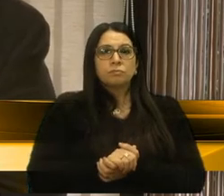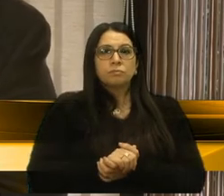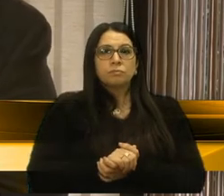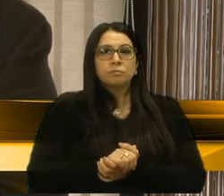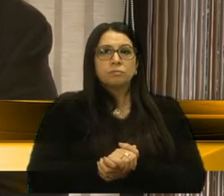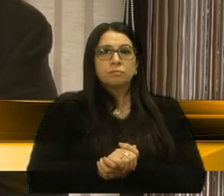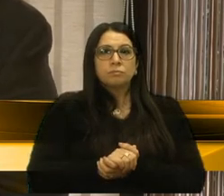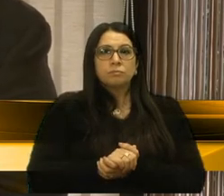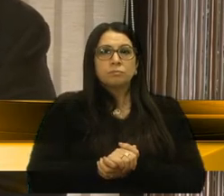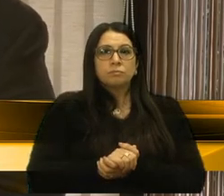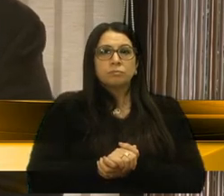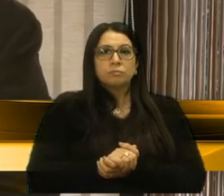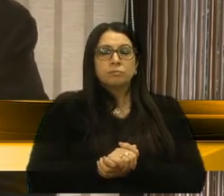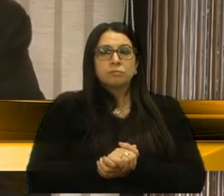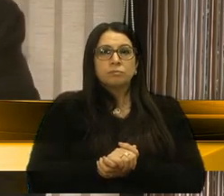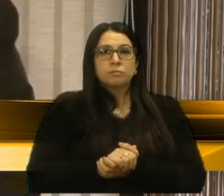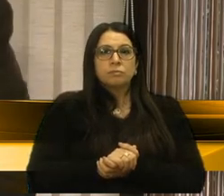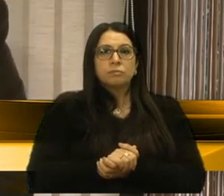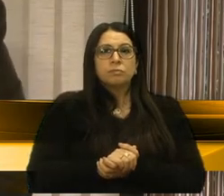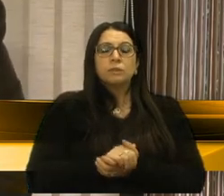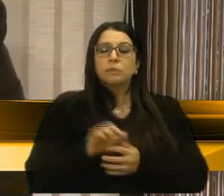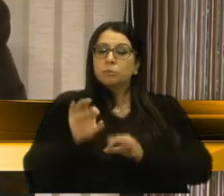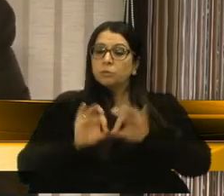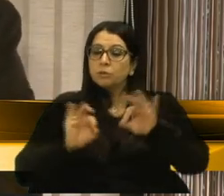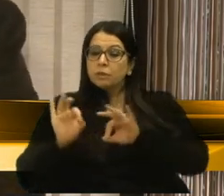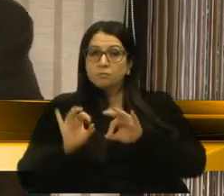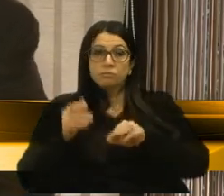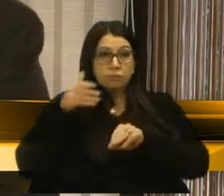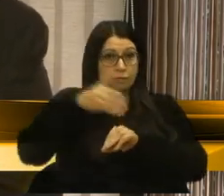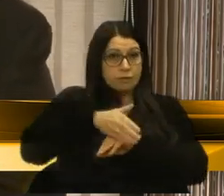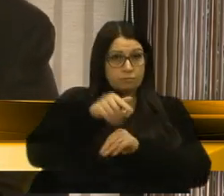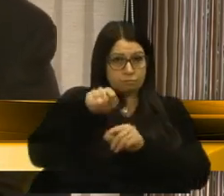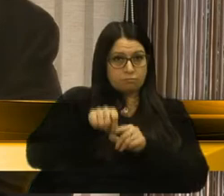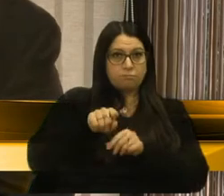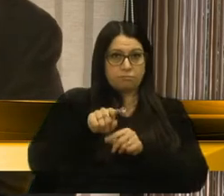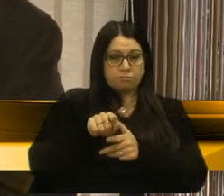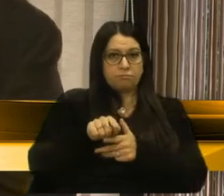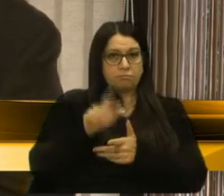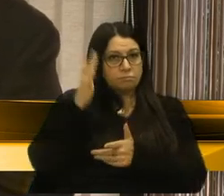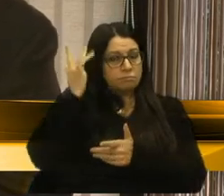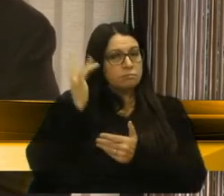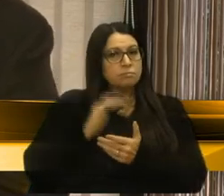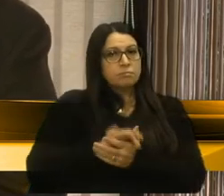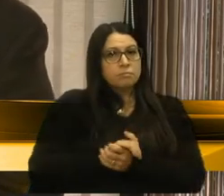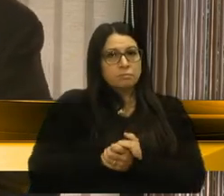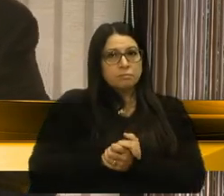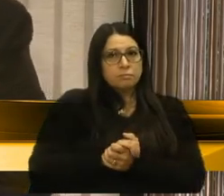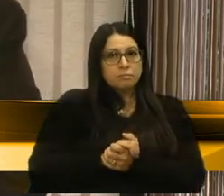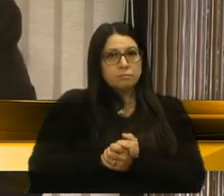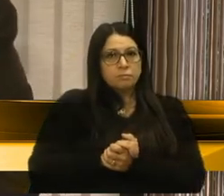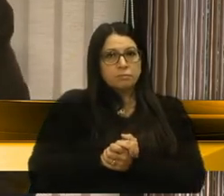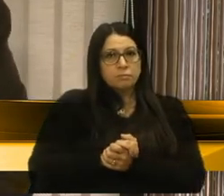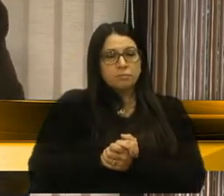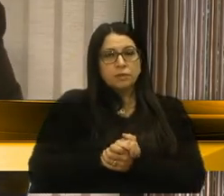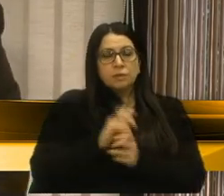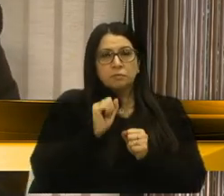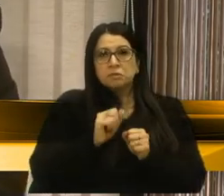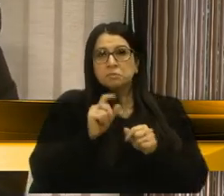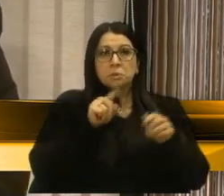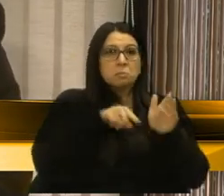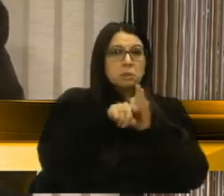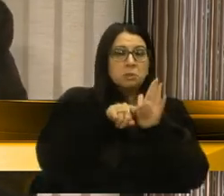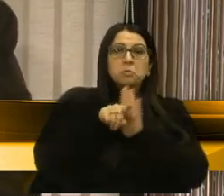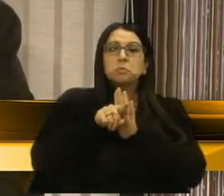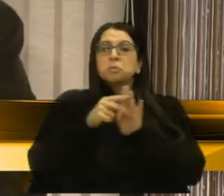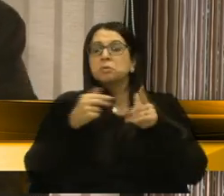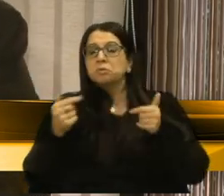que dependem das suas agendas, que puderem vir, ou que, dependendo, pode fazer alguma pergunta, deixar algumas